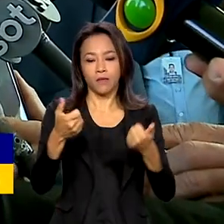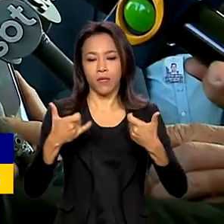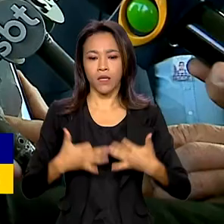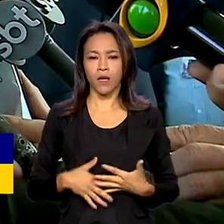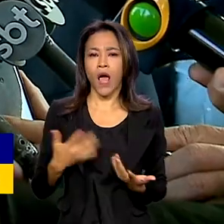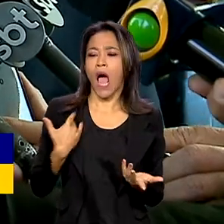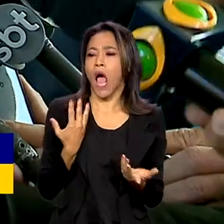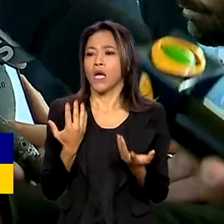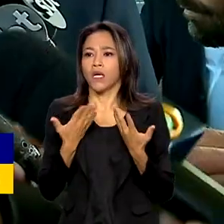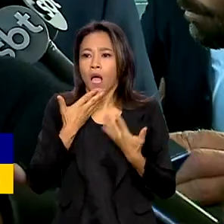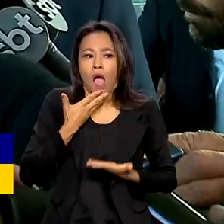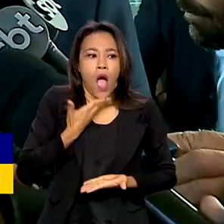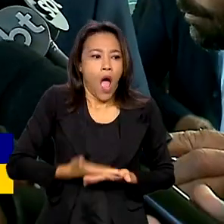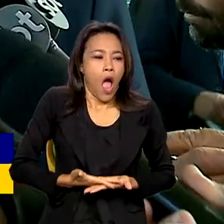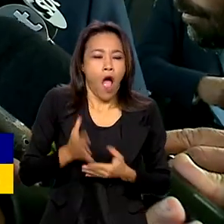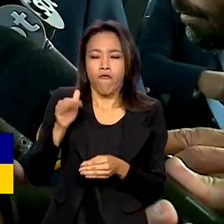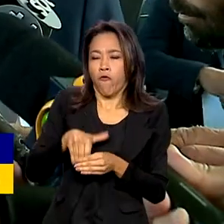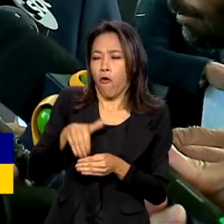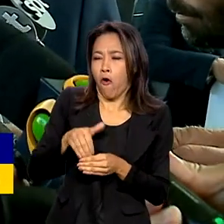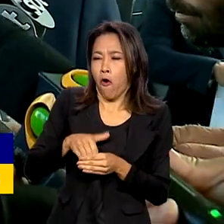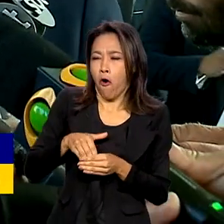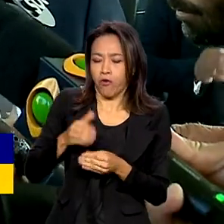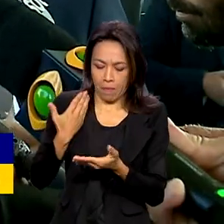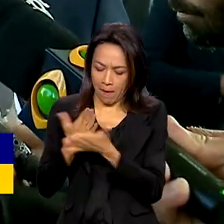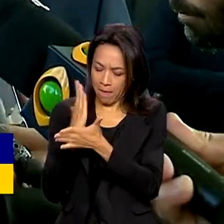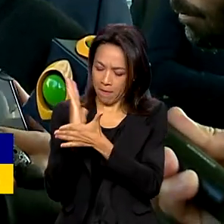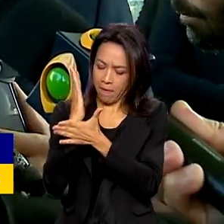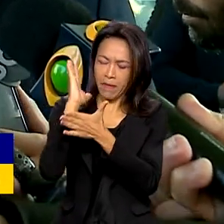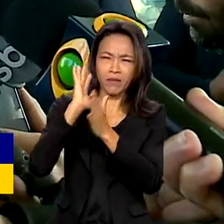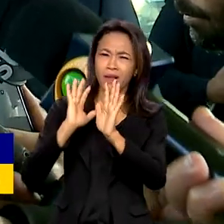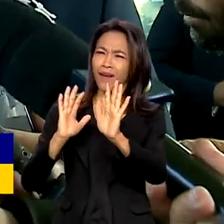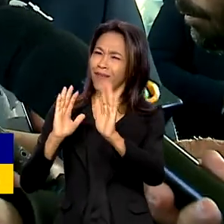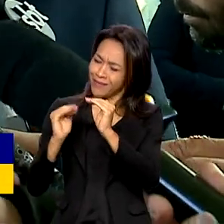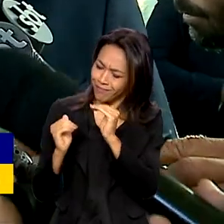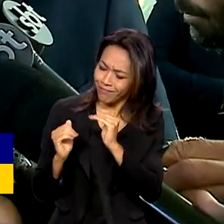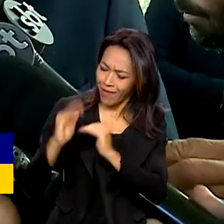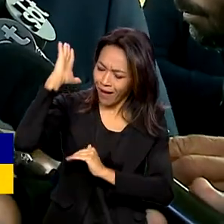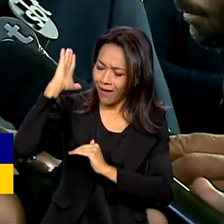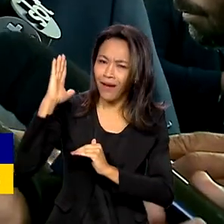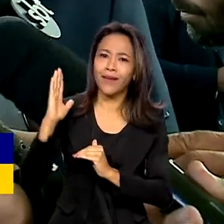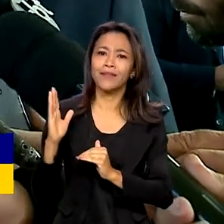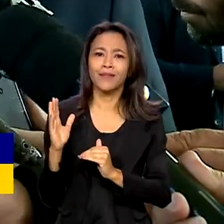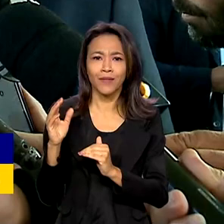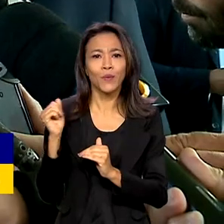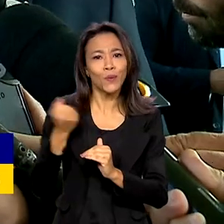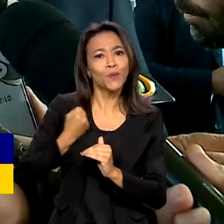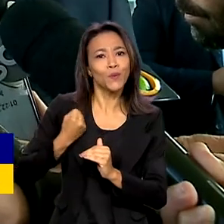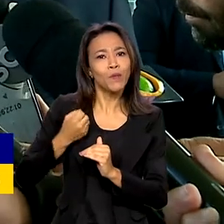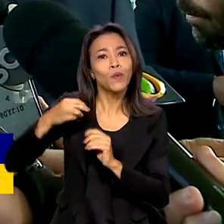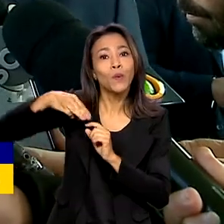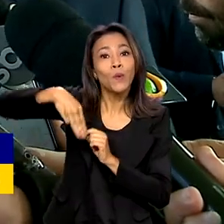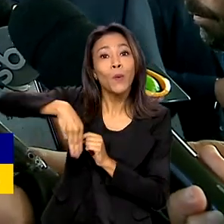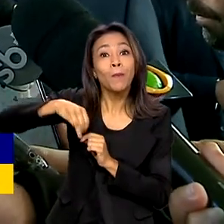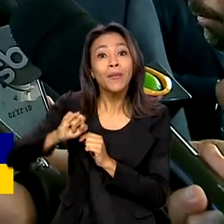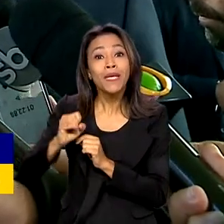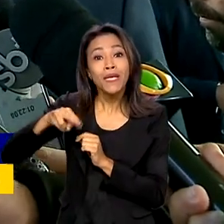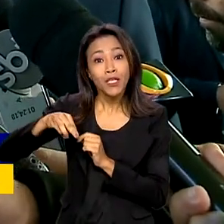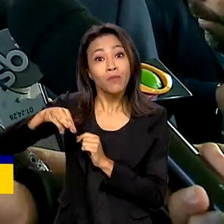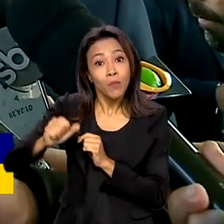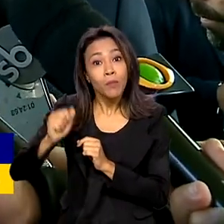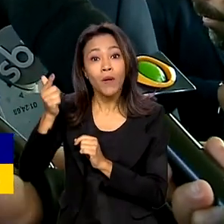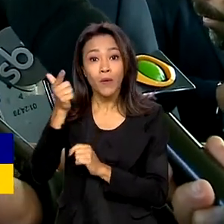número de votos necessário para aprovar. Nós queremos superar o número mínimo para passar a ideia,